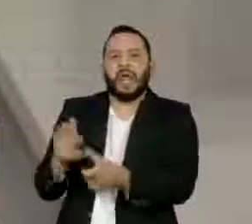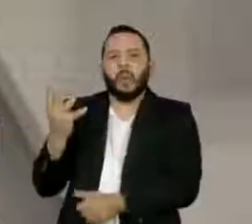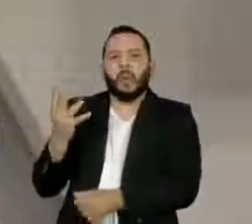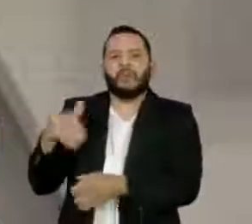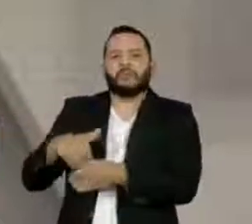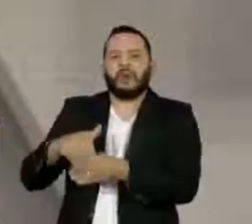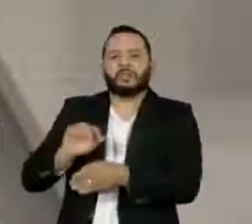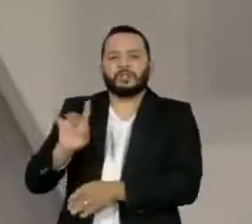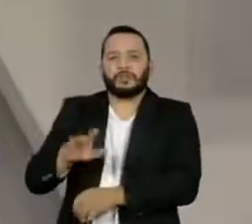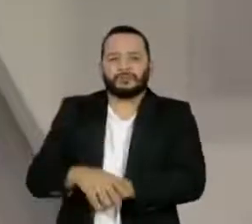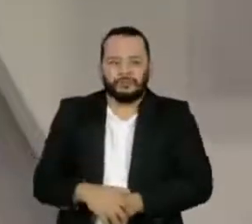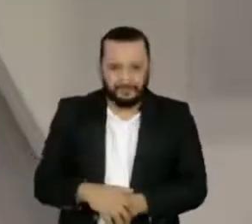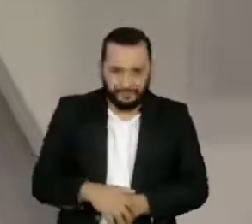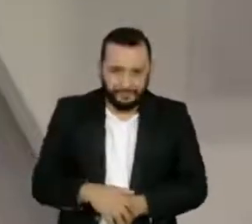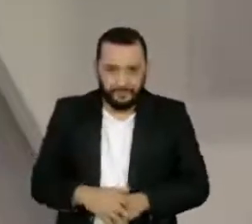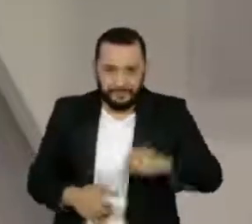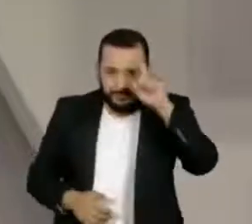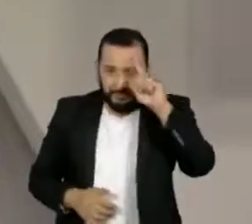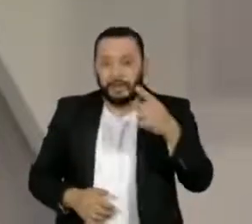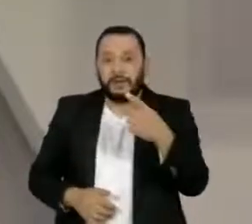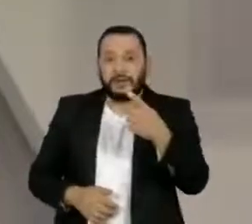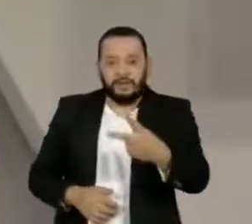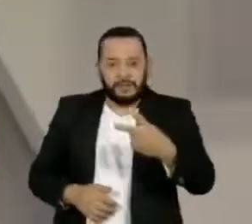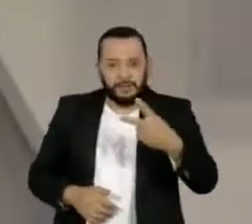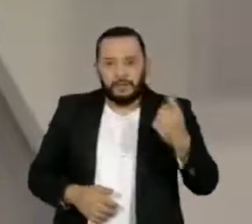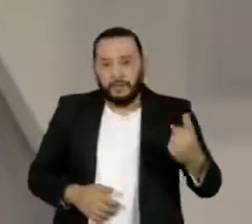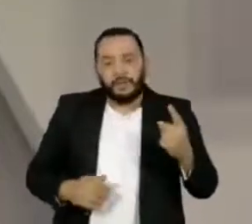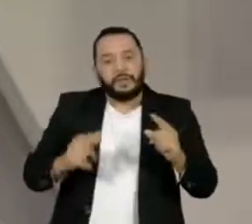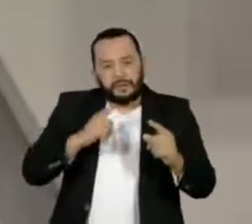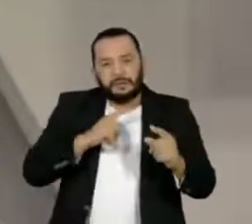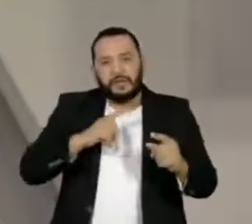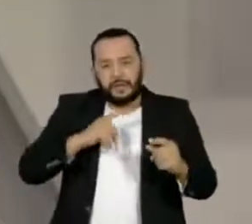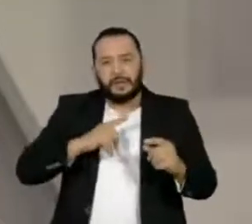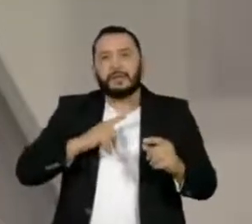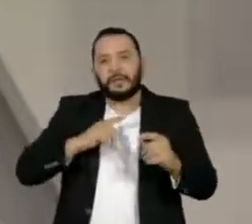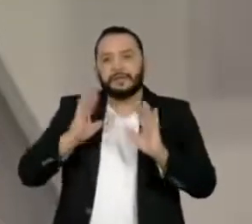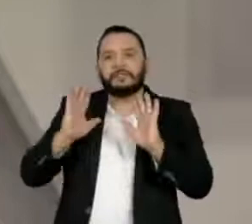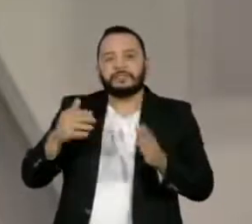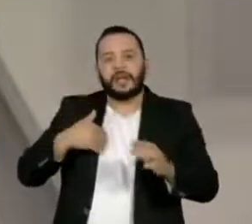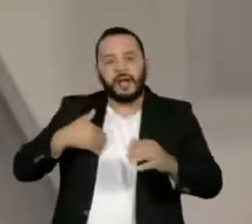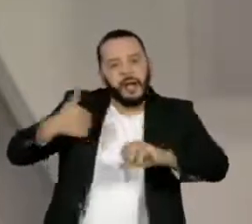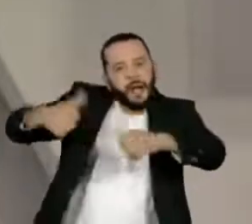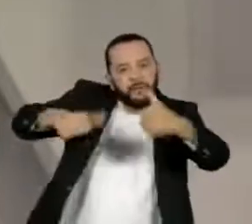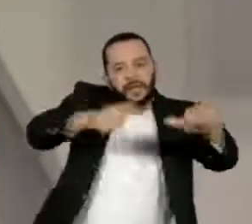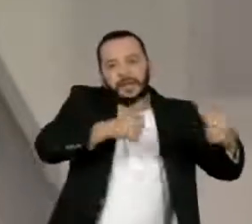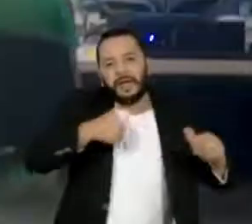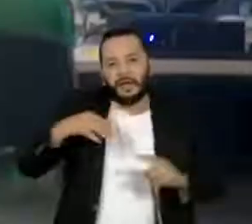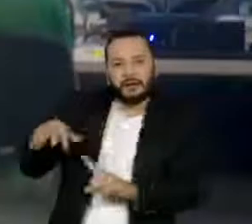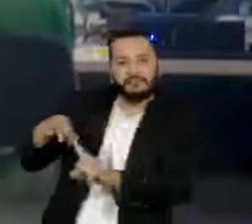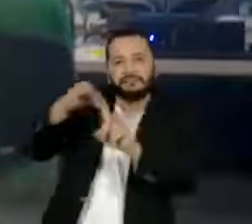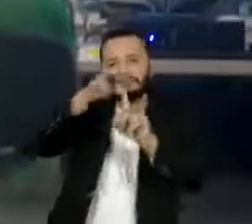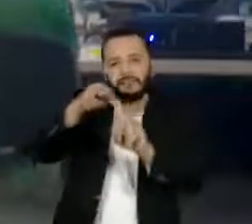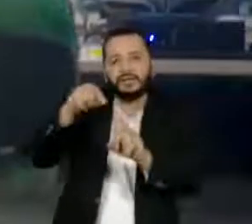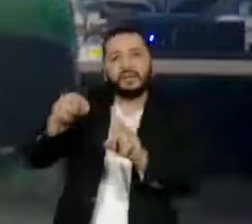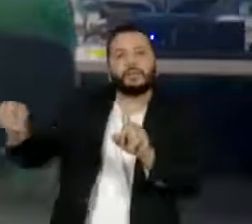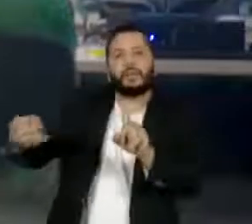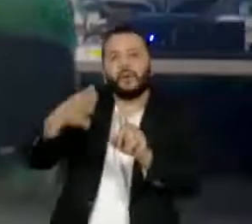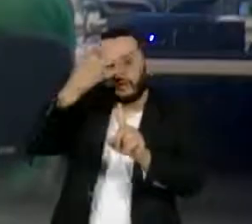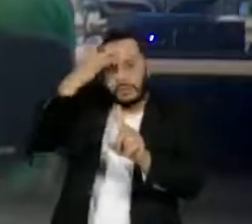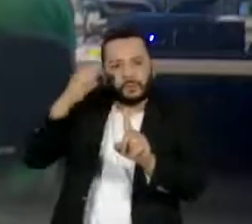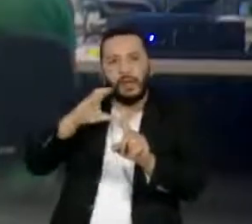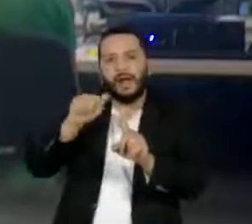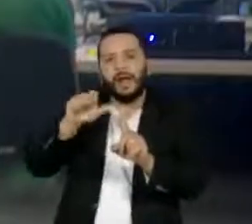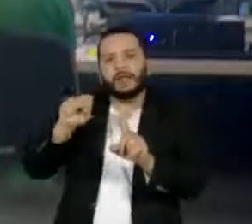Foi marcada para o próximo dia 21 a sabatina do indicado pelo presidente Jair Bolsonaro para o Supremo Tribunal Federal. Cássio